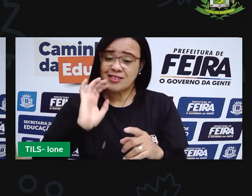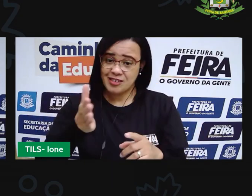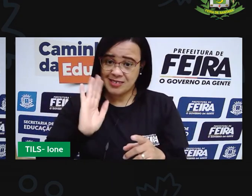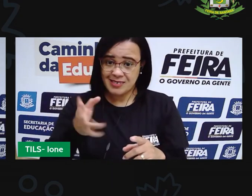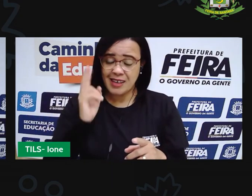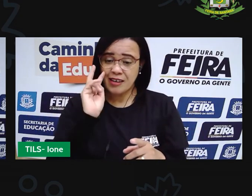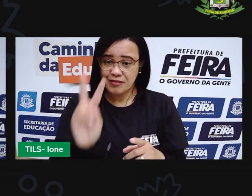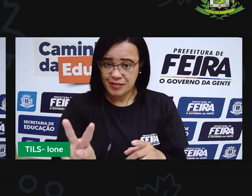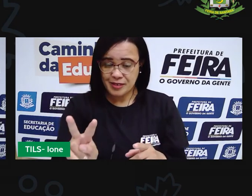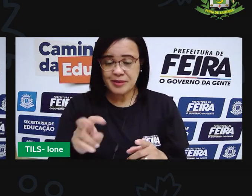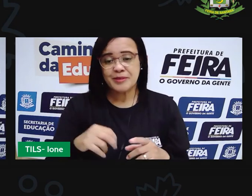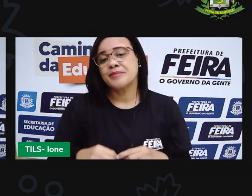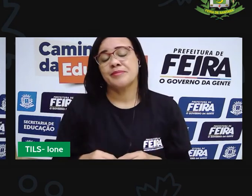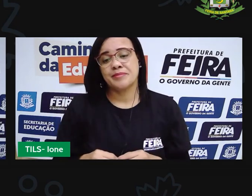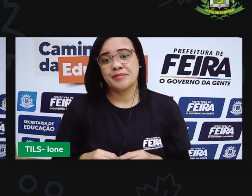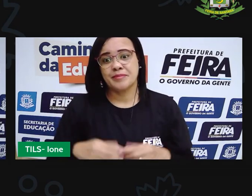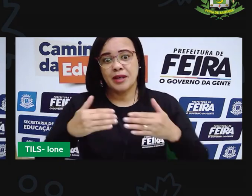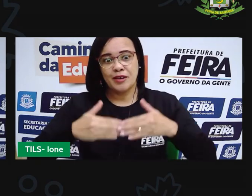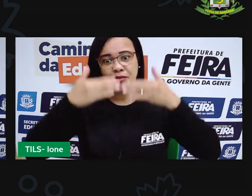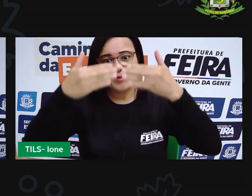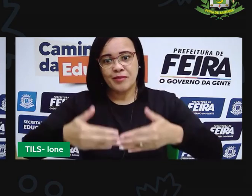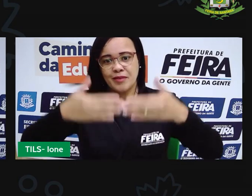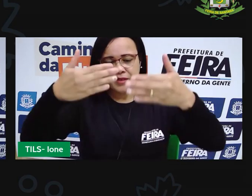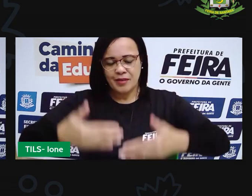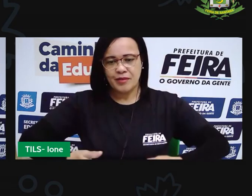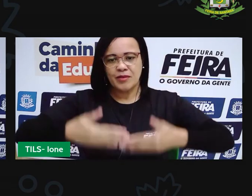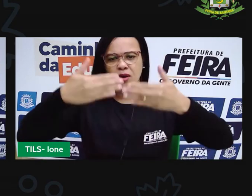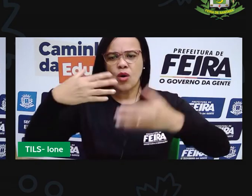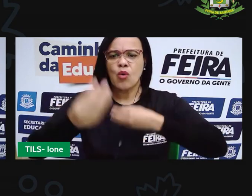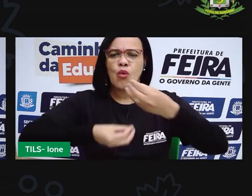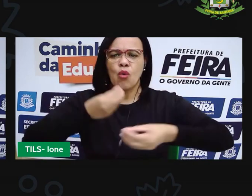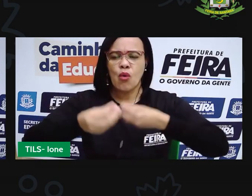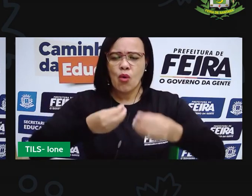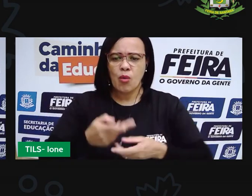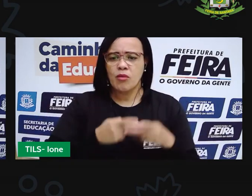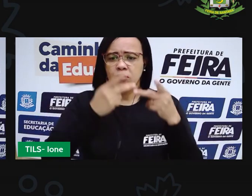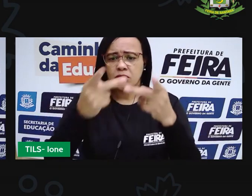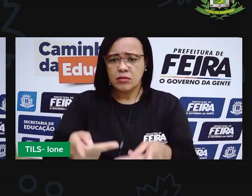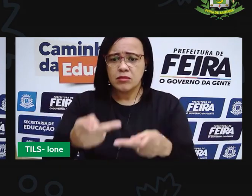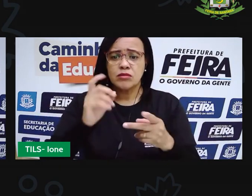a fachada dessa catedral? Já visitou?